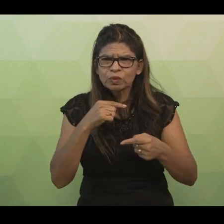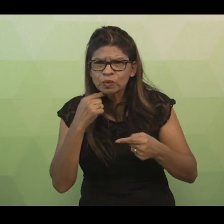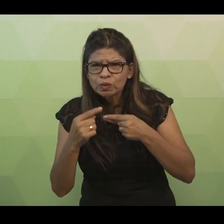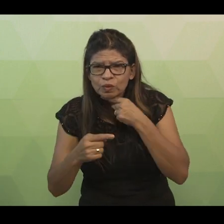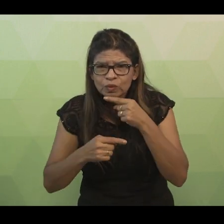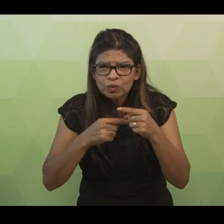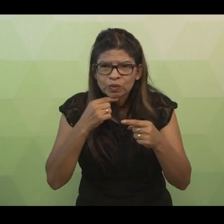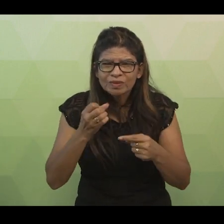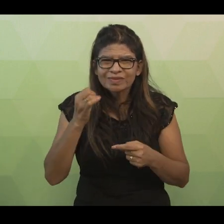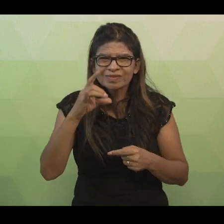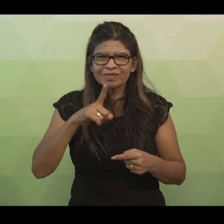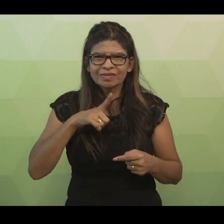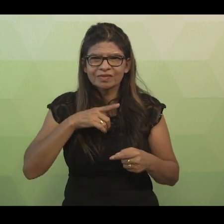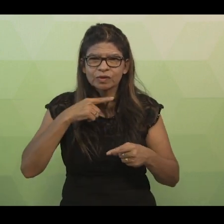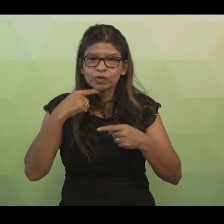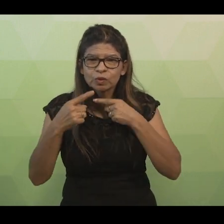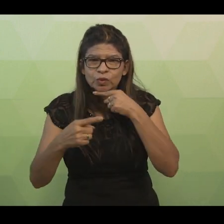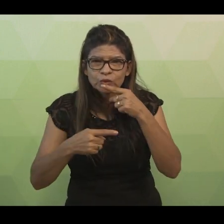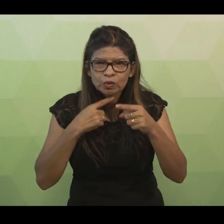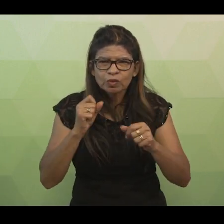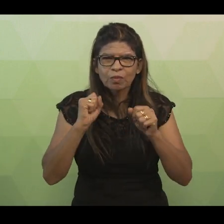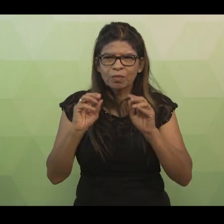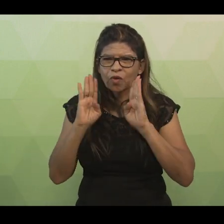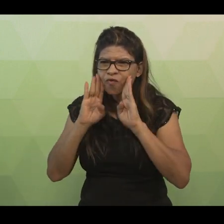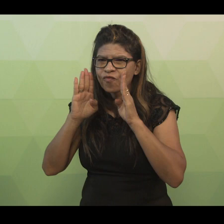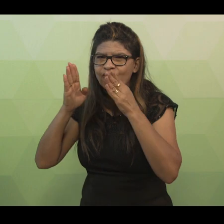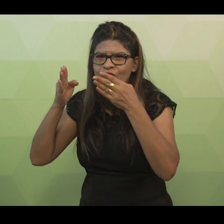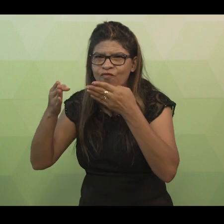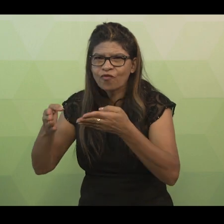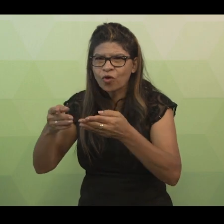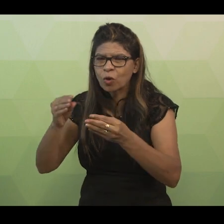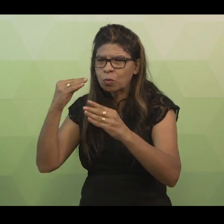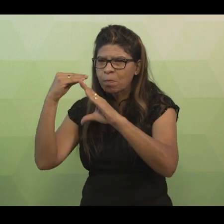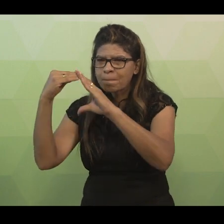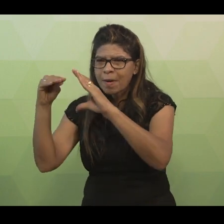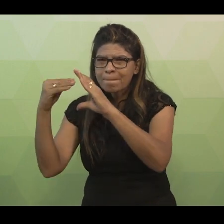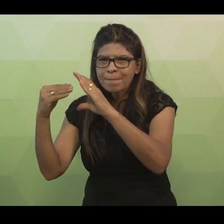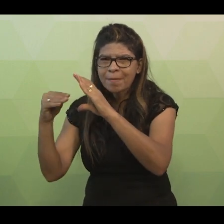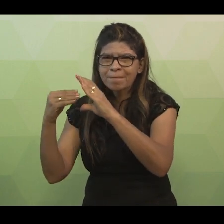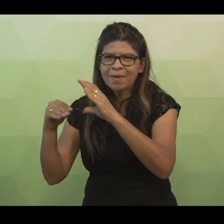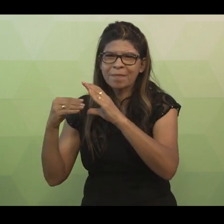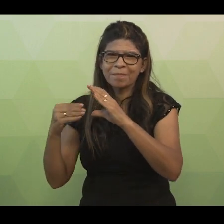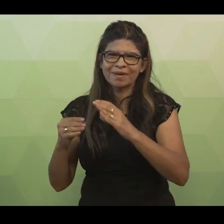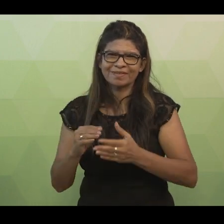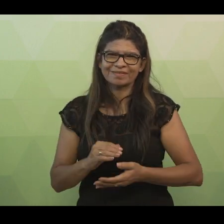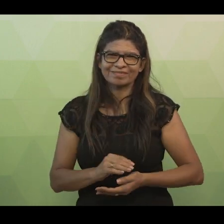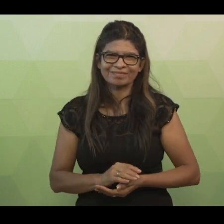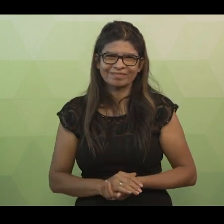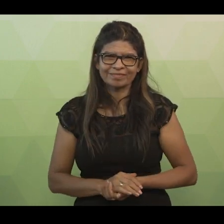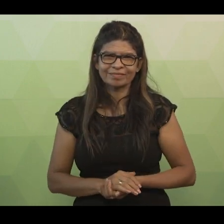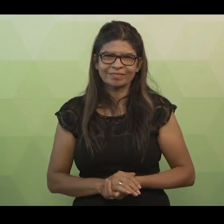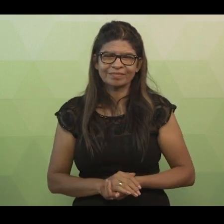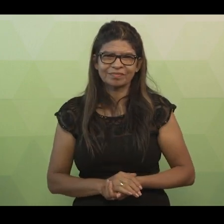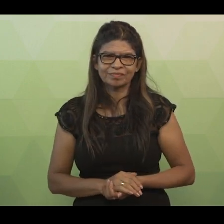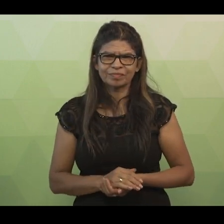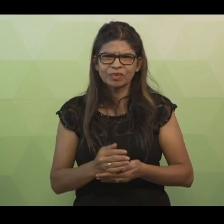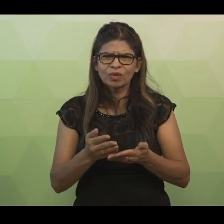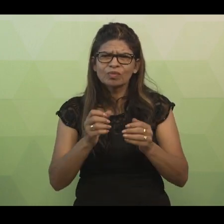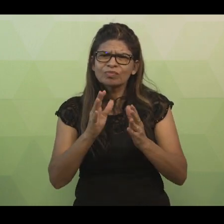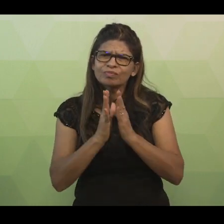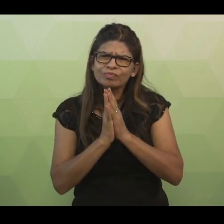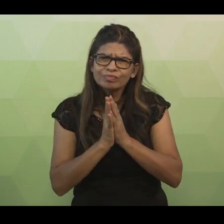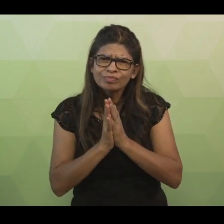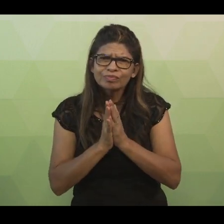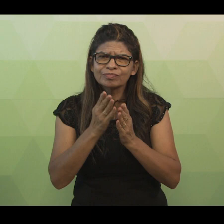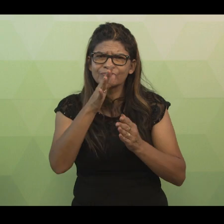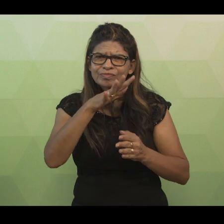Caso tenham ficado, postem no fórum Tira Dúvidas da sala virtual que está destinada a esta aula. Conto com a participação de todos